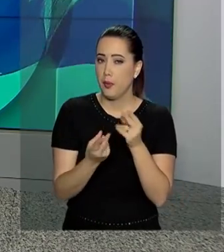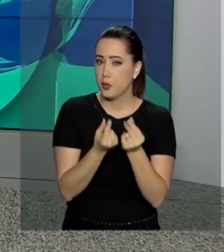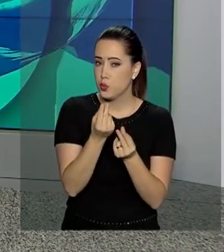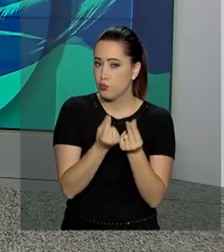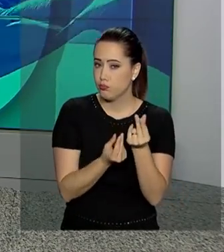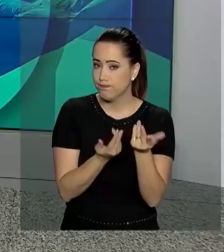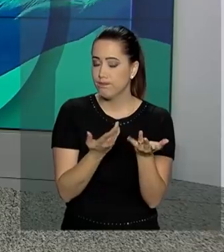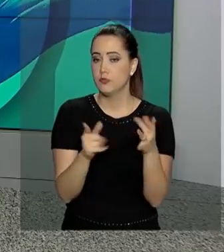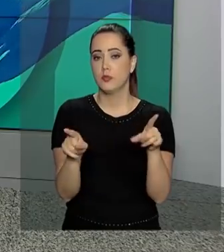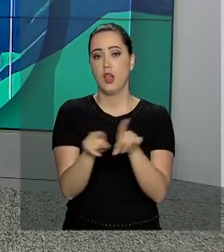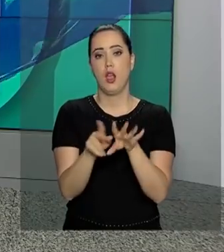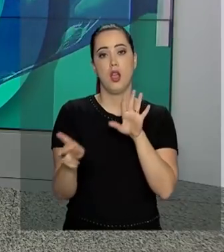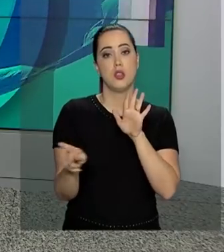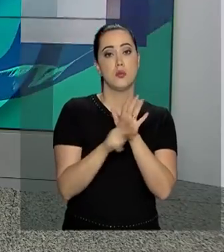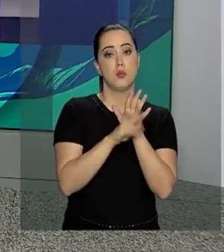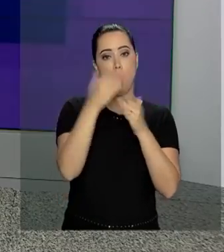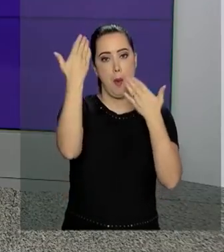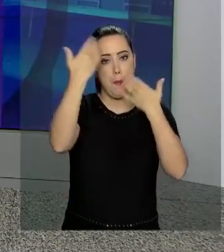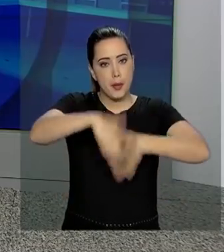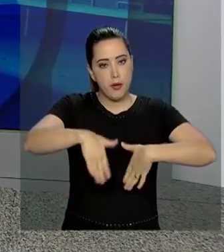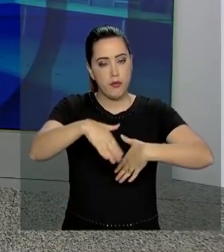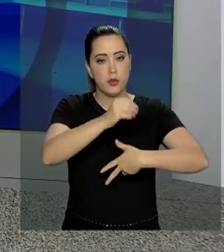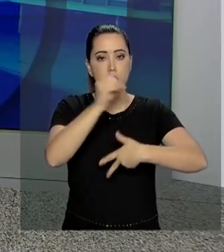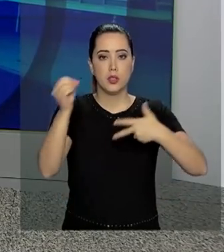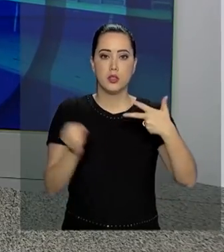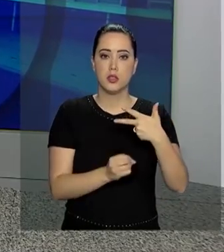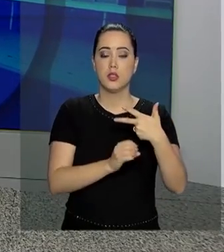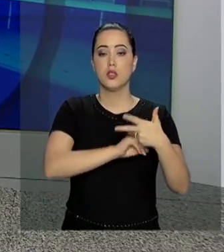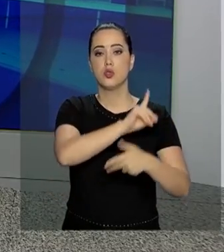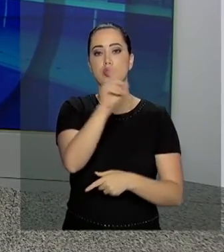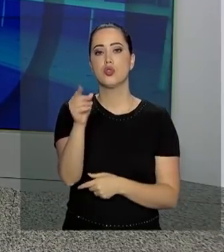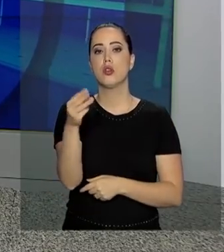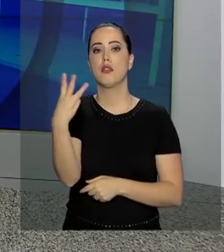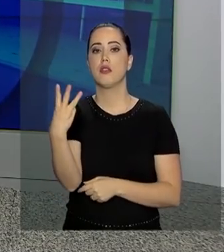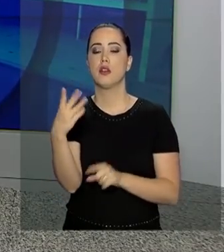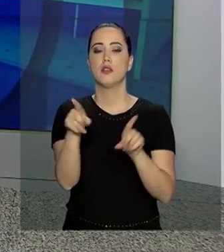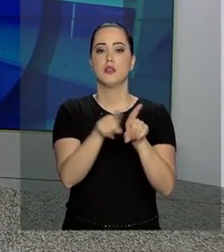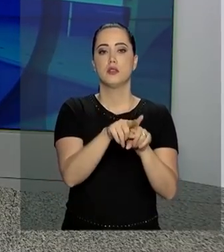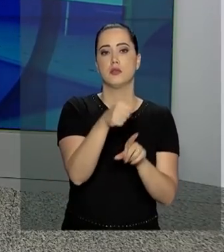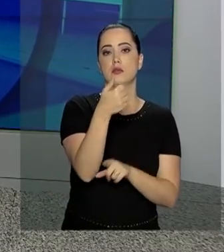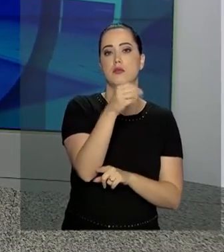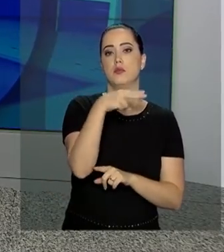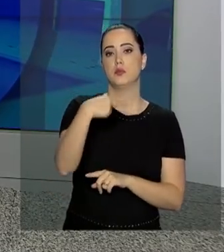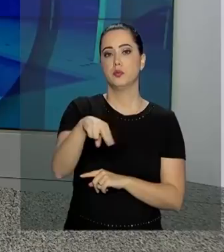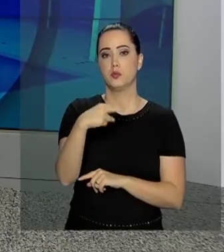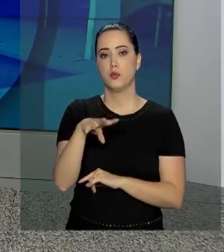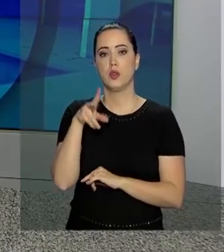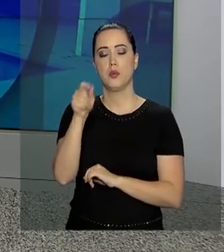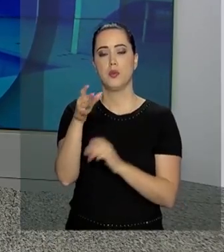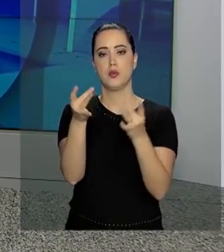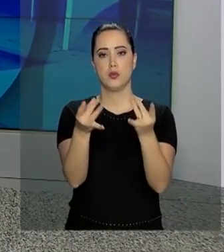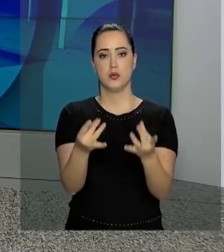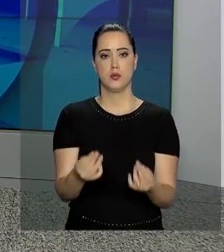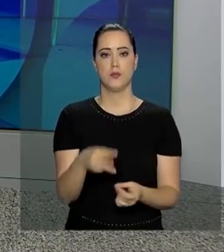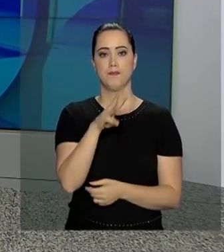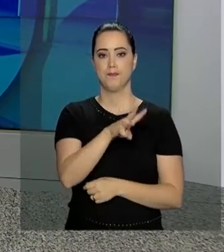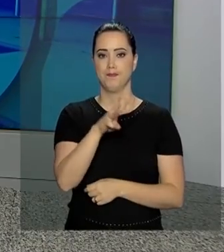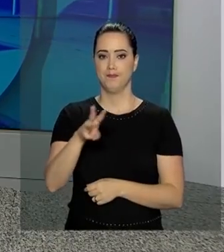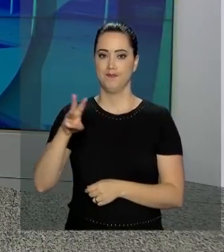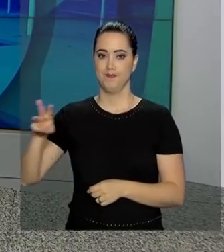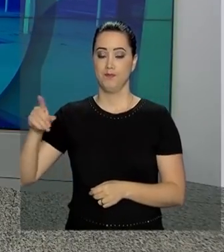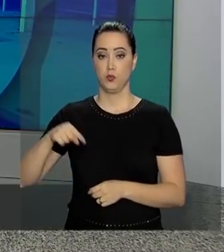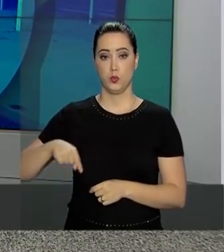social. As provas do Enem este ano estão marcadas para os dias 3 e 10 de novembro. Para todos os detalhes, basta